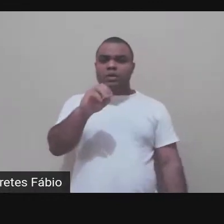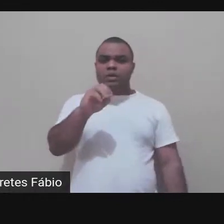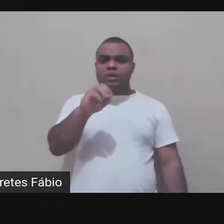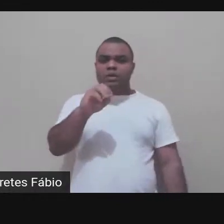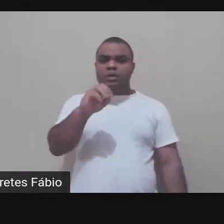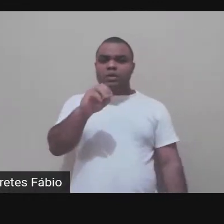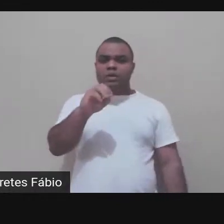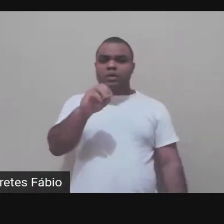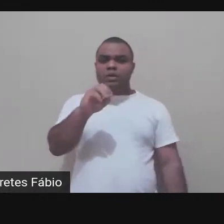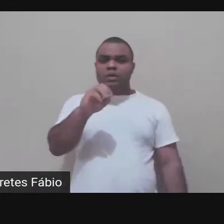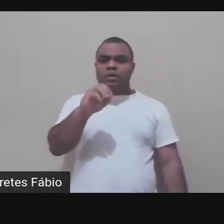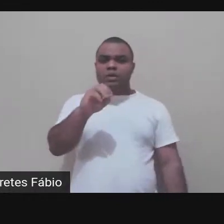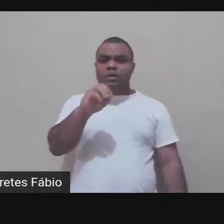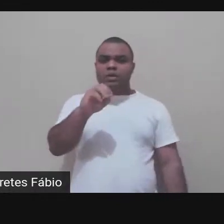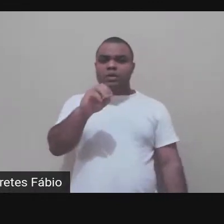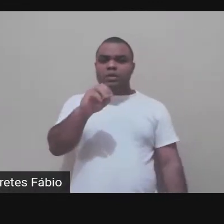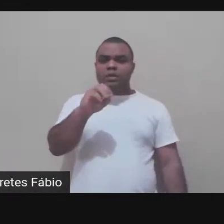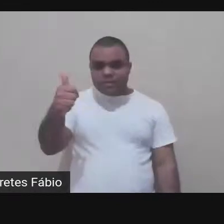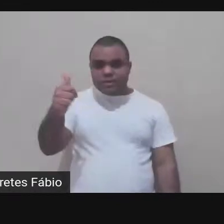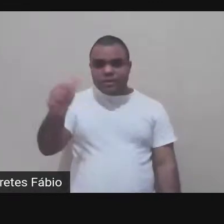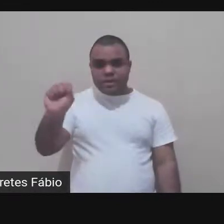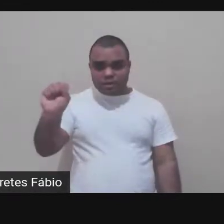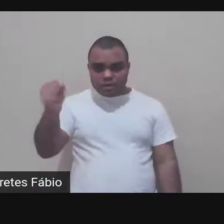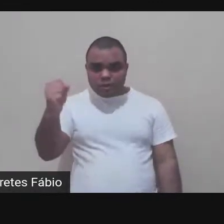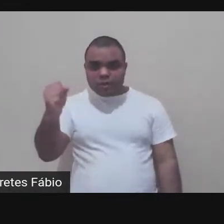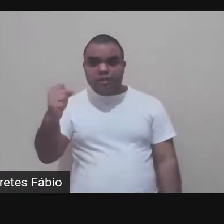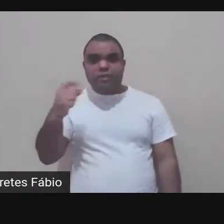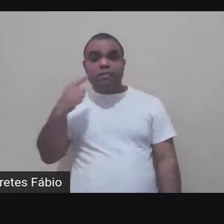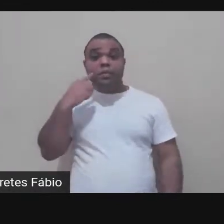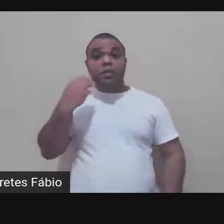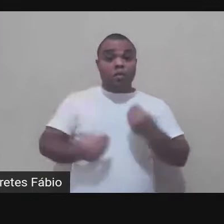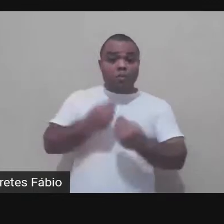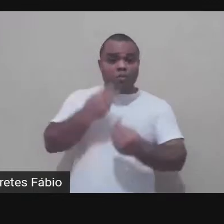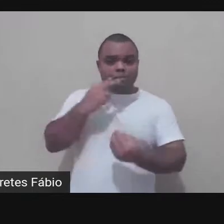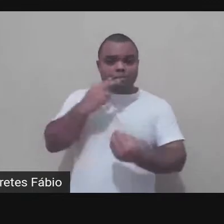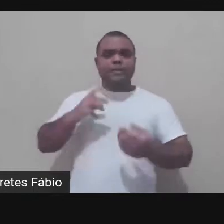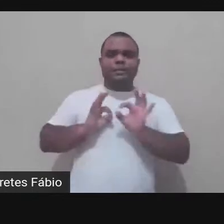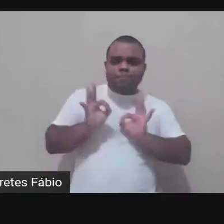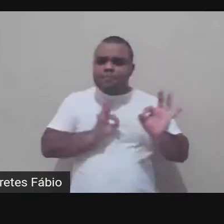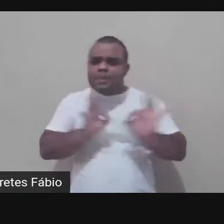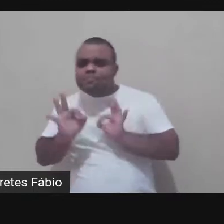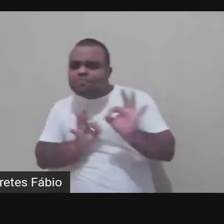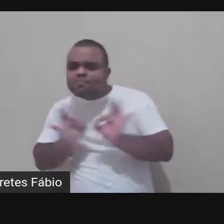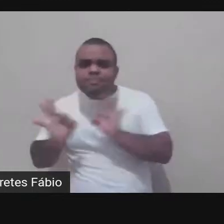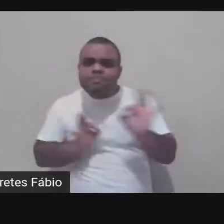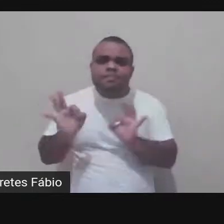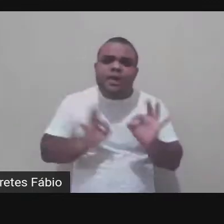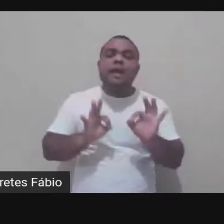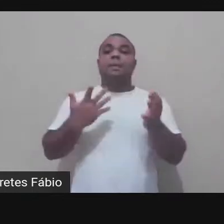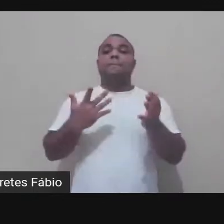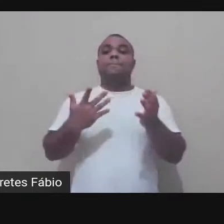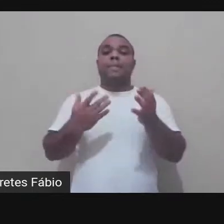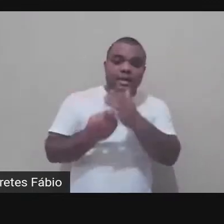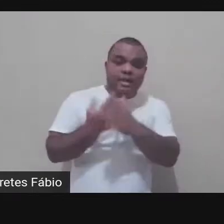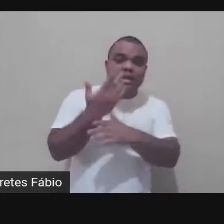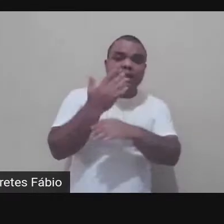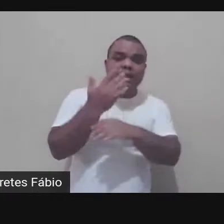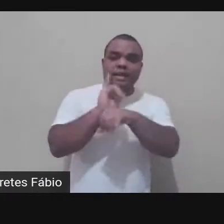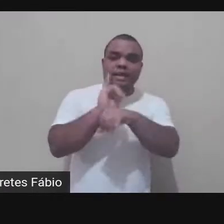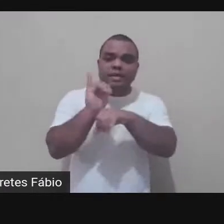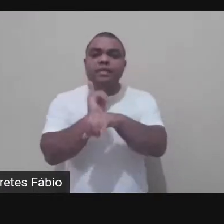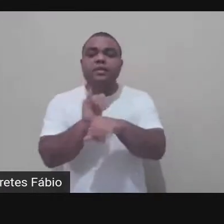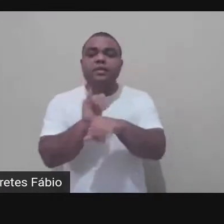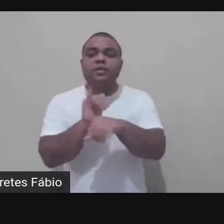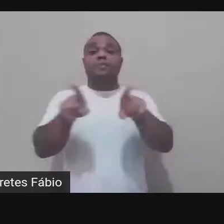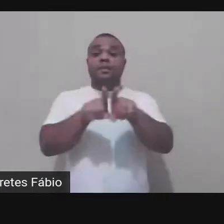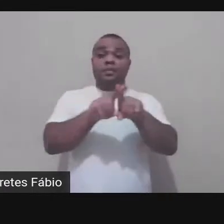contatos com outras pessoas produzindo coisas semelhantes na internet cuidando de rede social nessa época a gente produzia dois vídeos por semana então eu cuidava desse